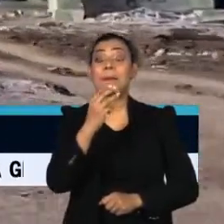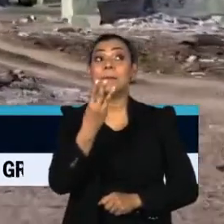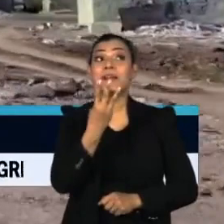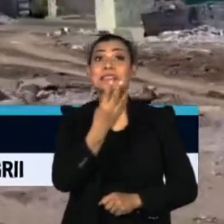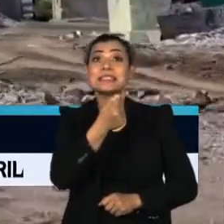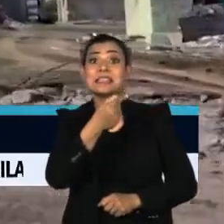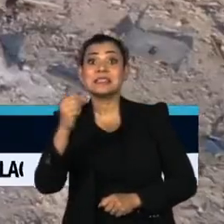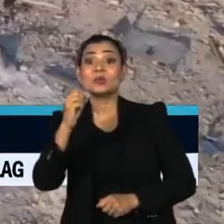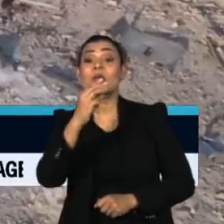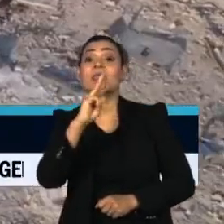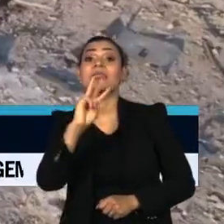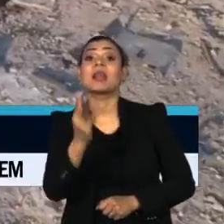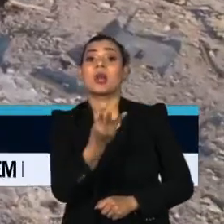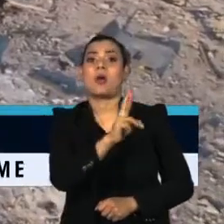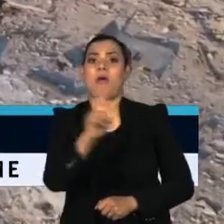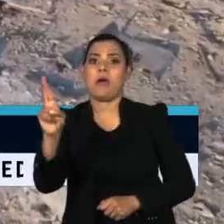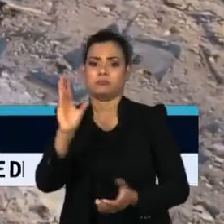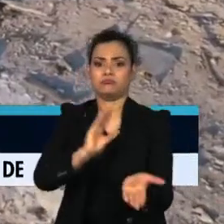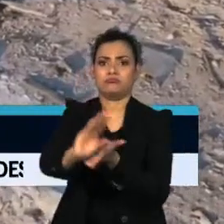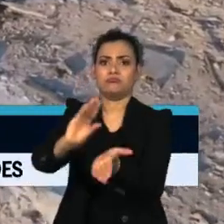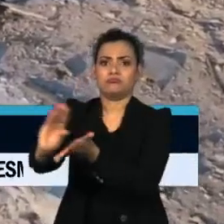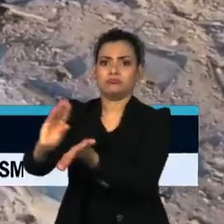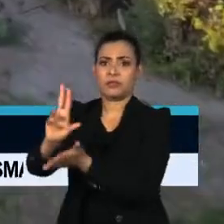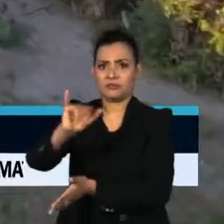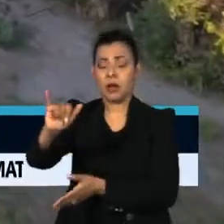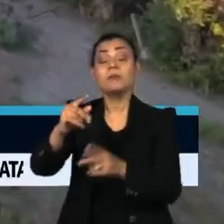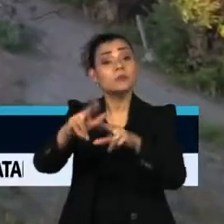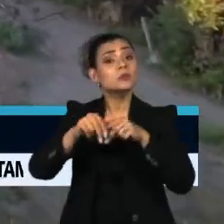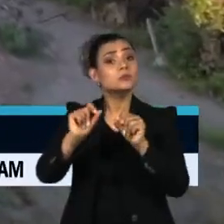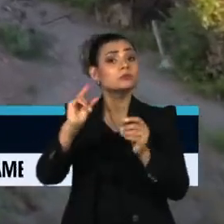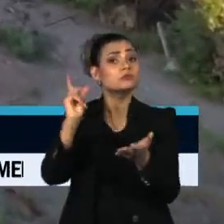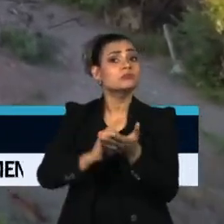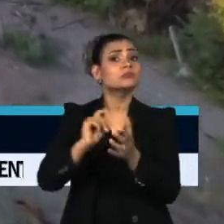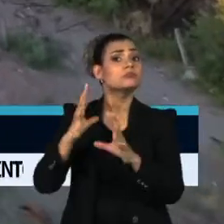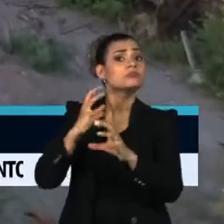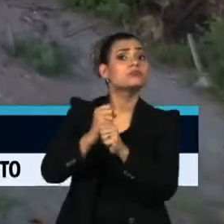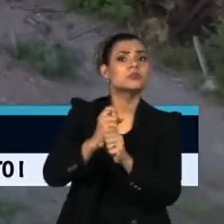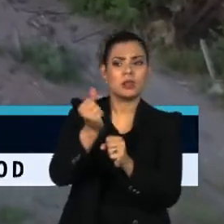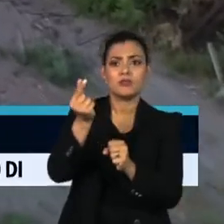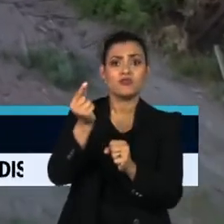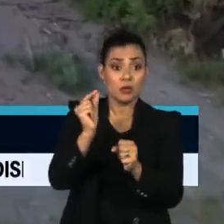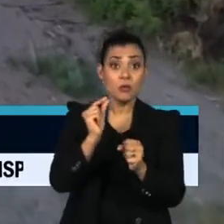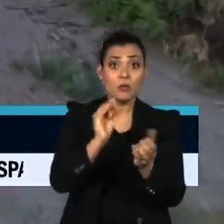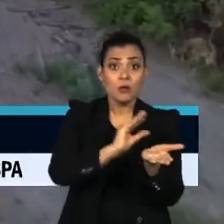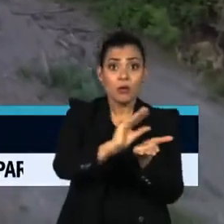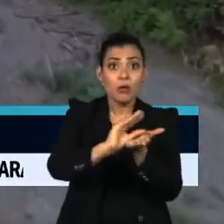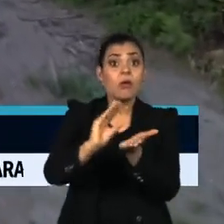O governo ucraniano sugeriu utilizar ativos russos confiscados como uma das fontes de financiamento.